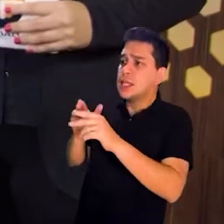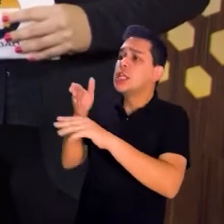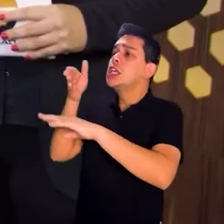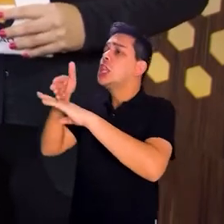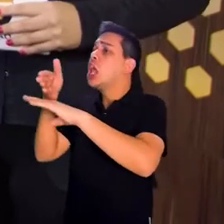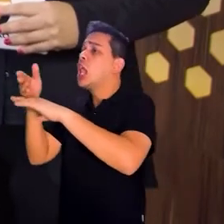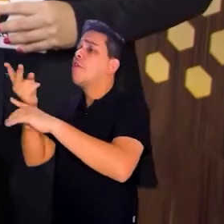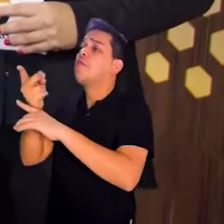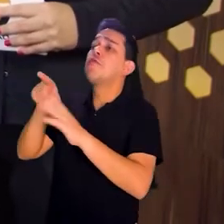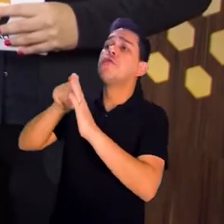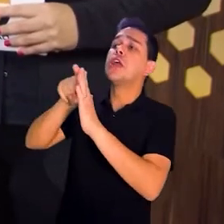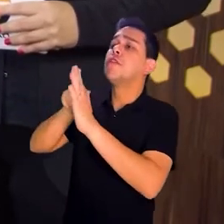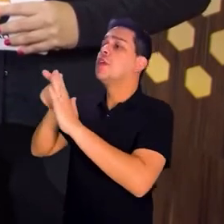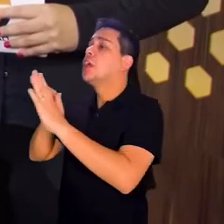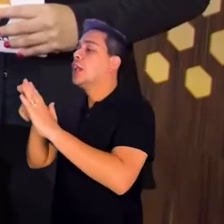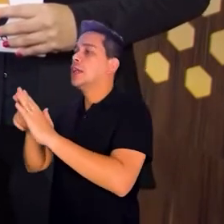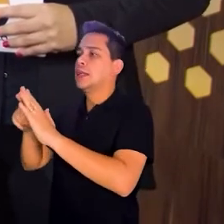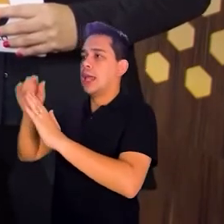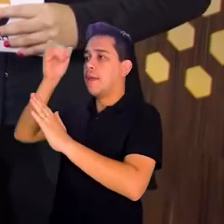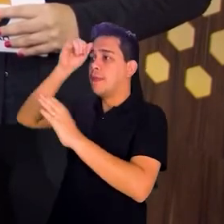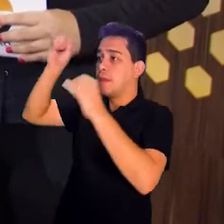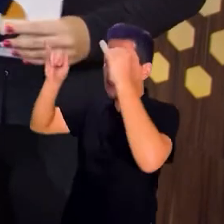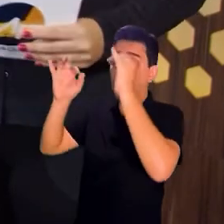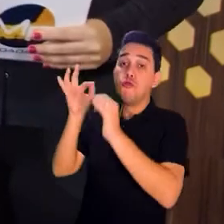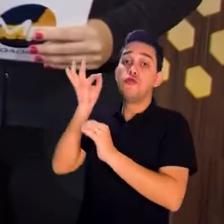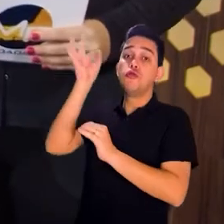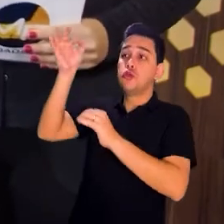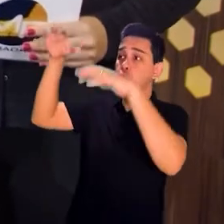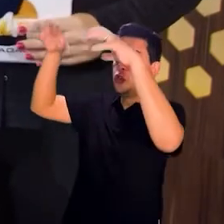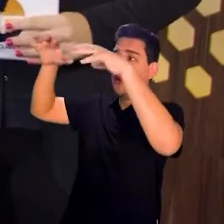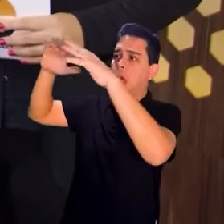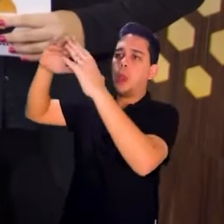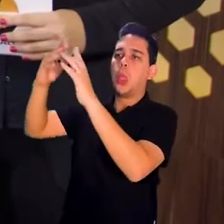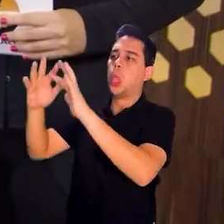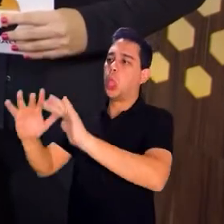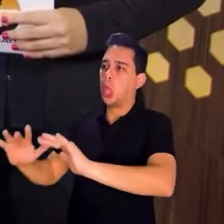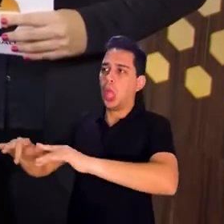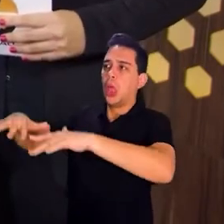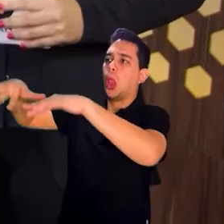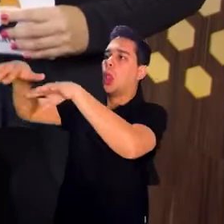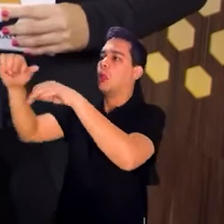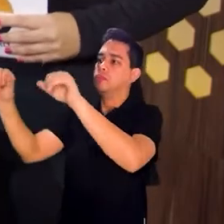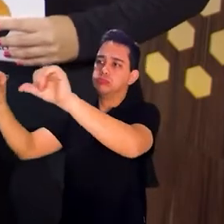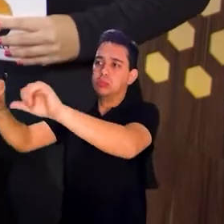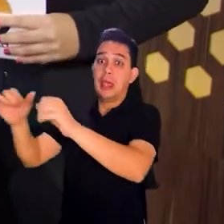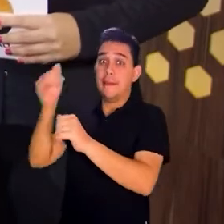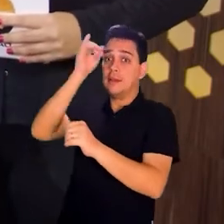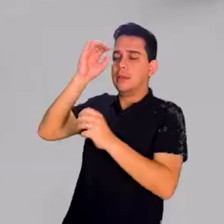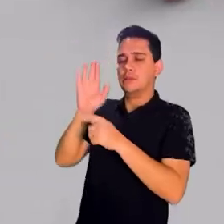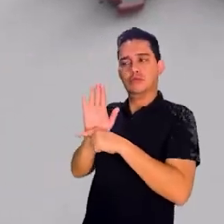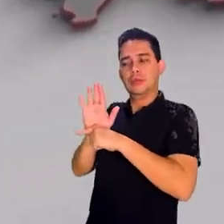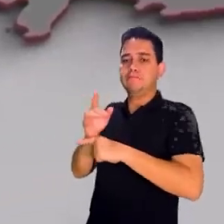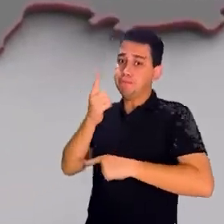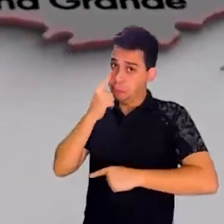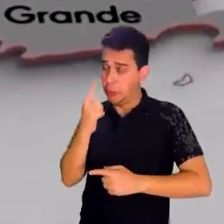riscos de desastres naturais no município. Confira no quadro MPRJ pelo Estado.